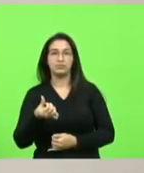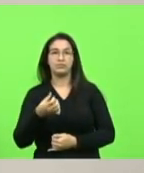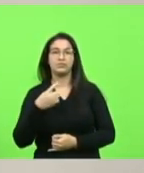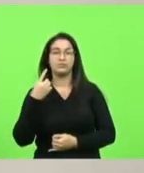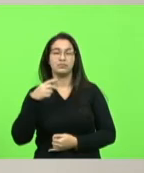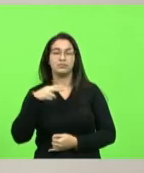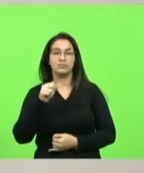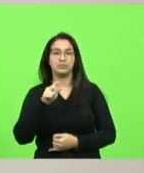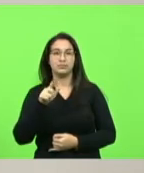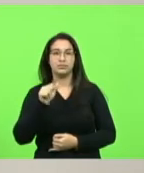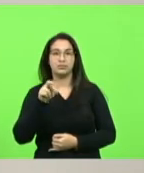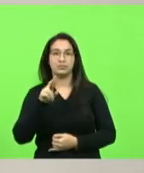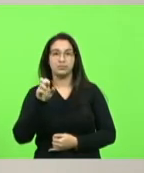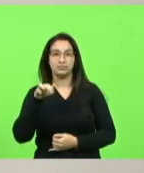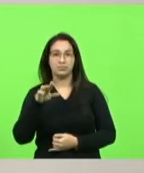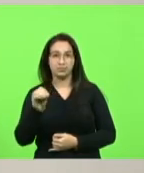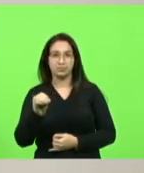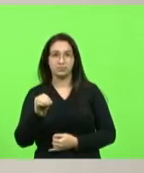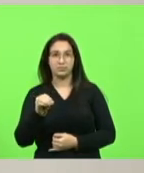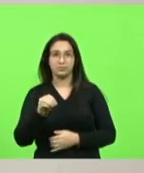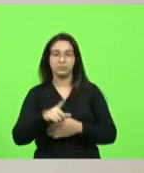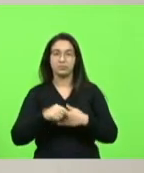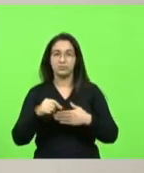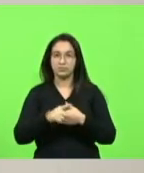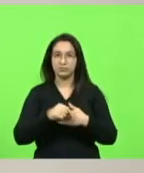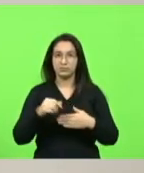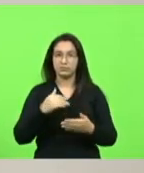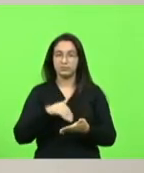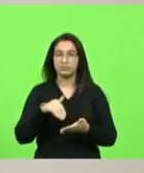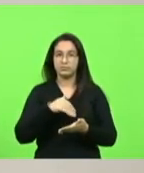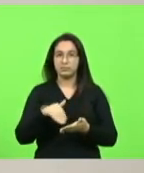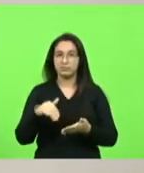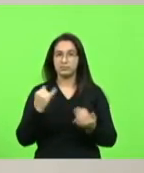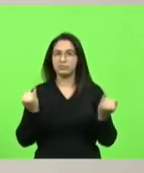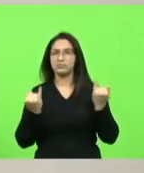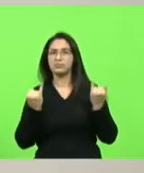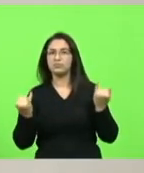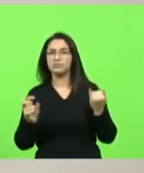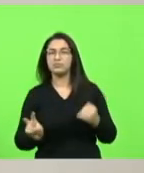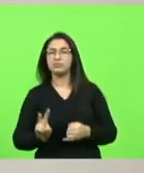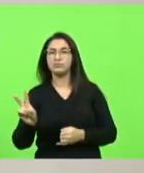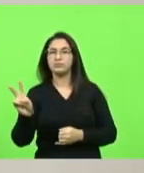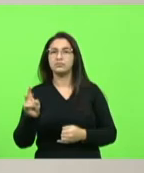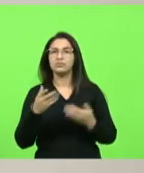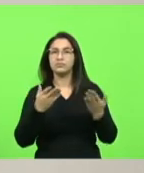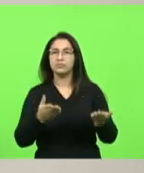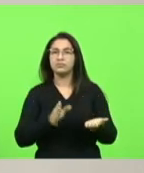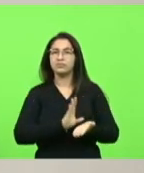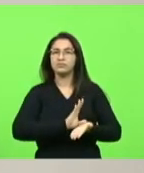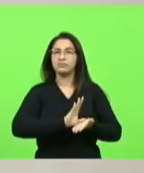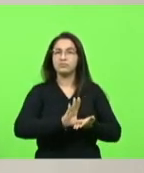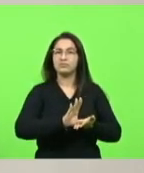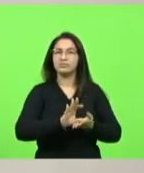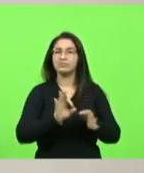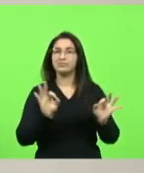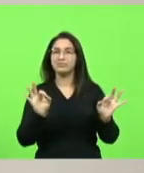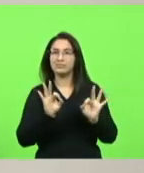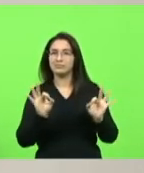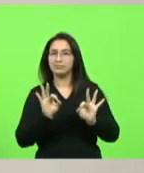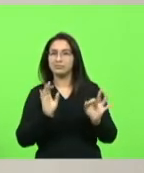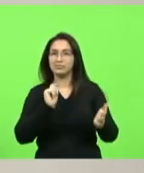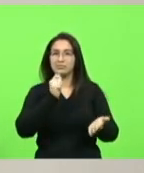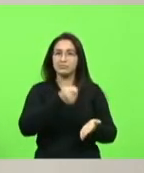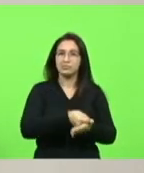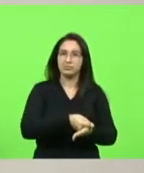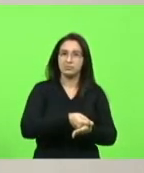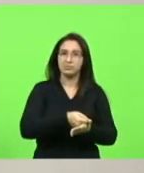secretário do estado da casa civil informações acerca do valor que o estado deixou de repassar a união para pagamento da